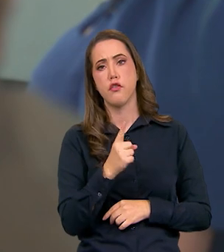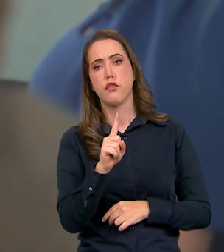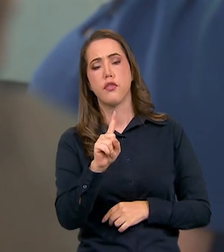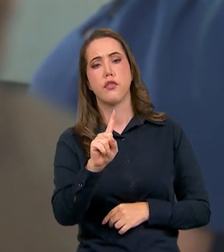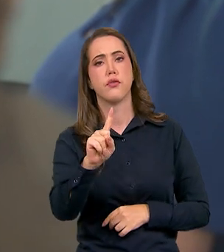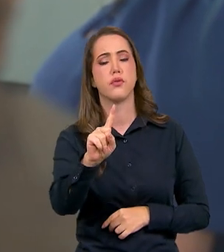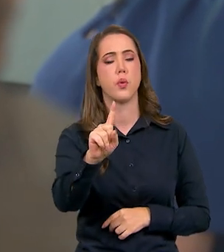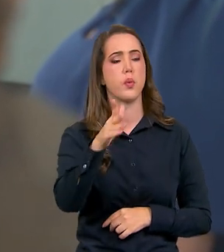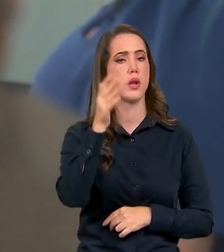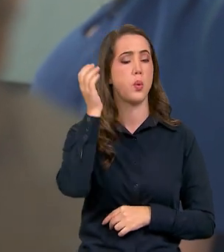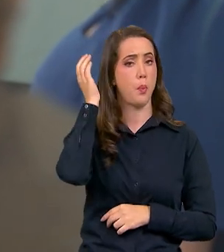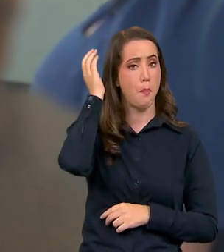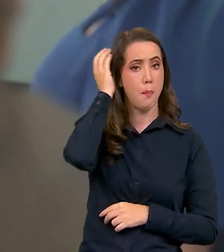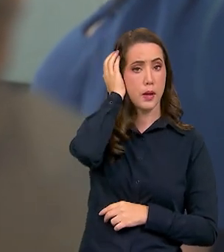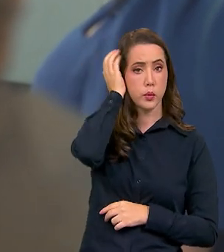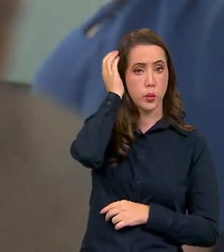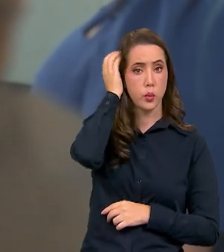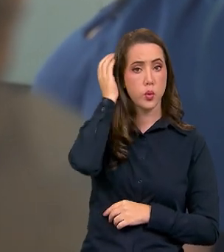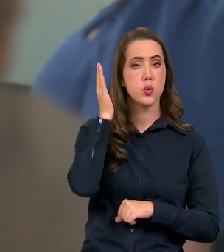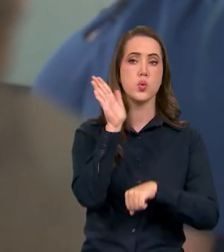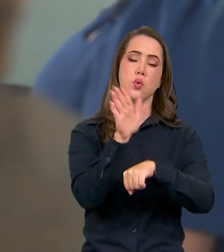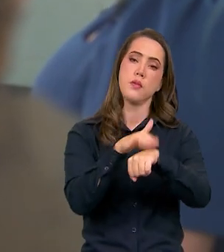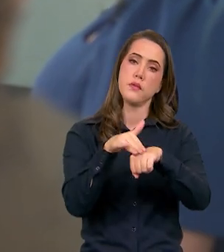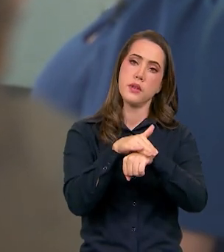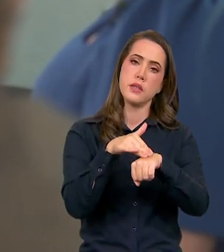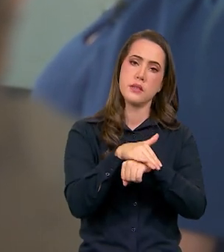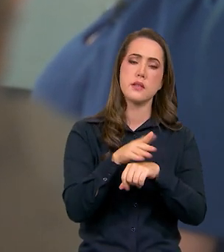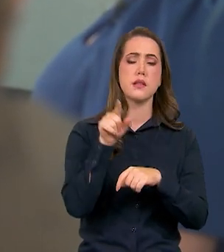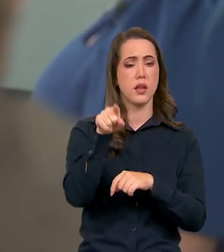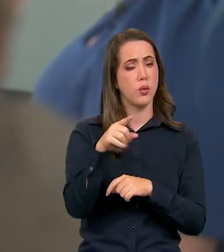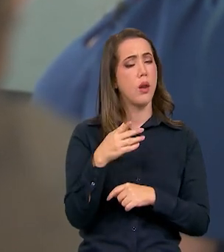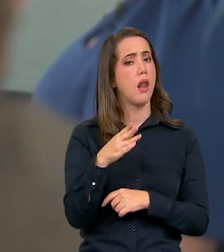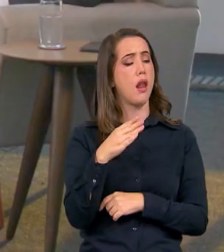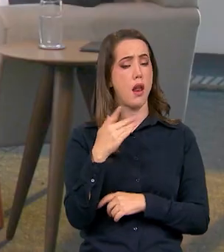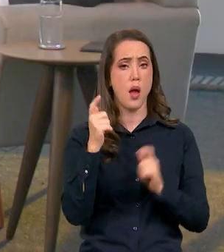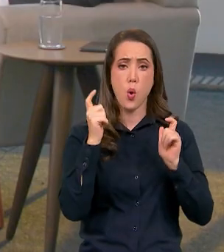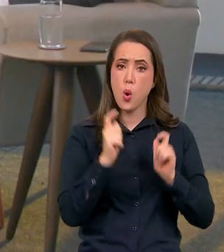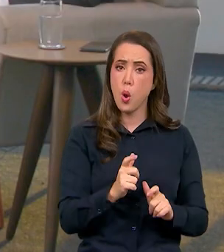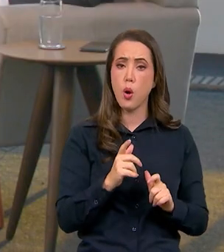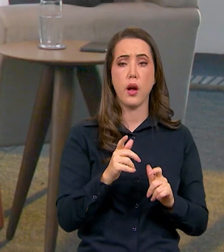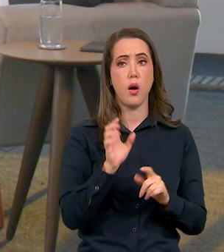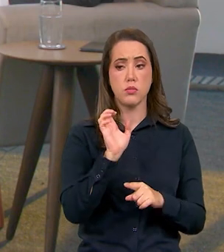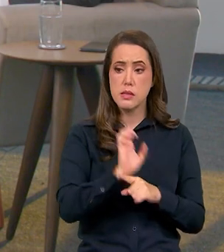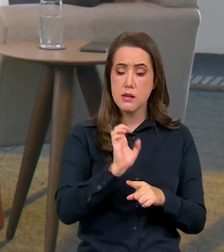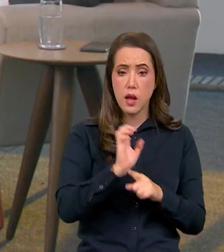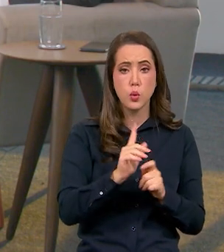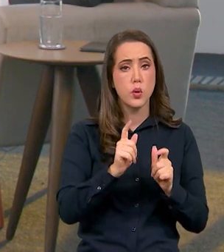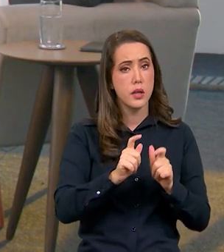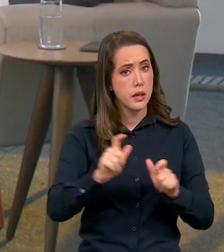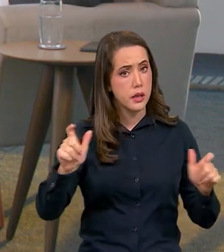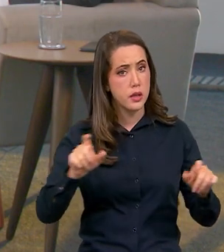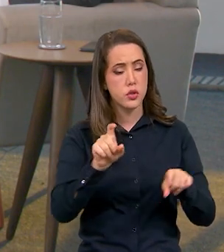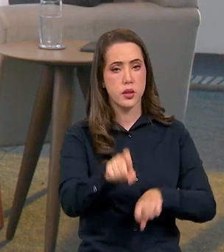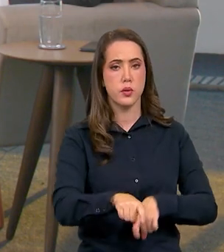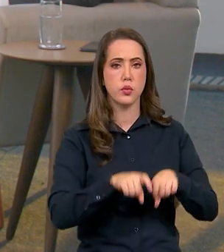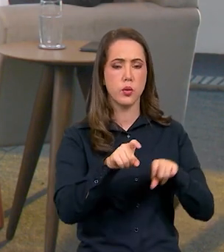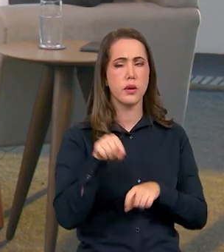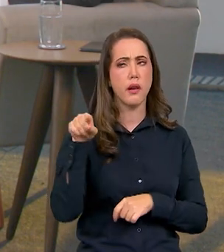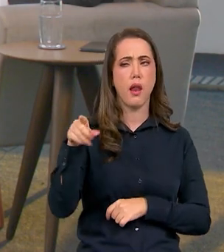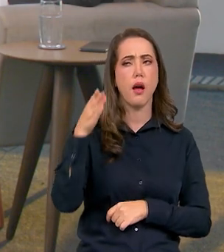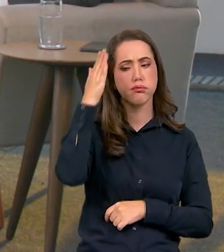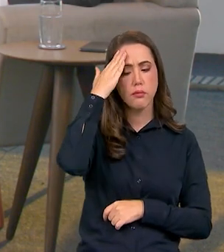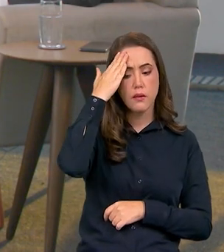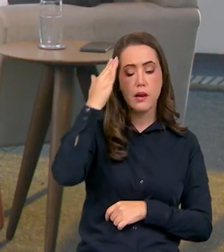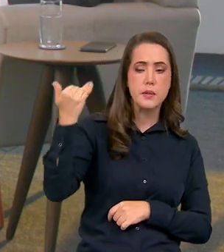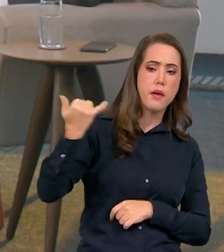estado do Mato Grosso agora recentemente, conversando lá, um estado muito grande, por exemplo, estado produtor, e me informaram